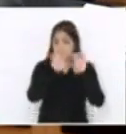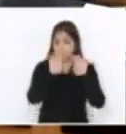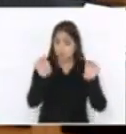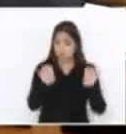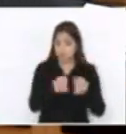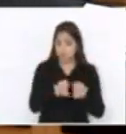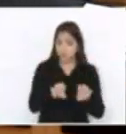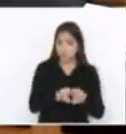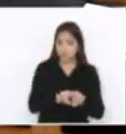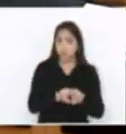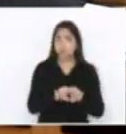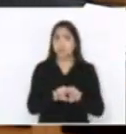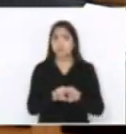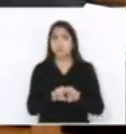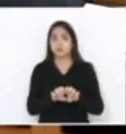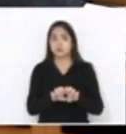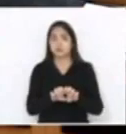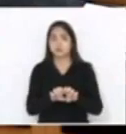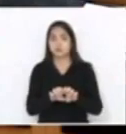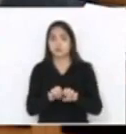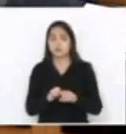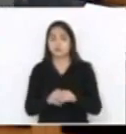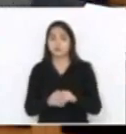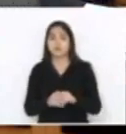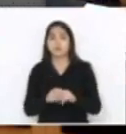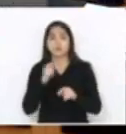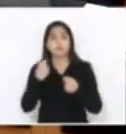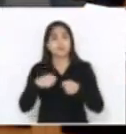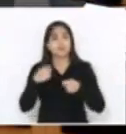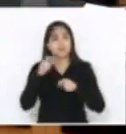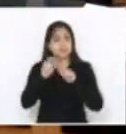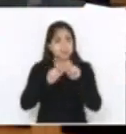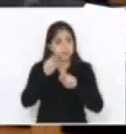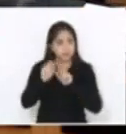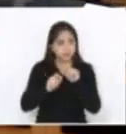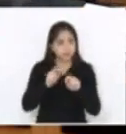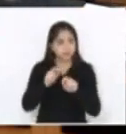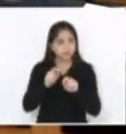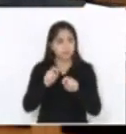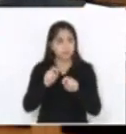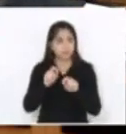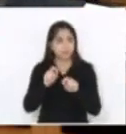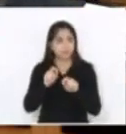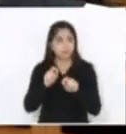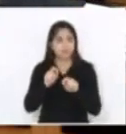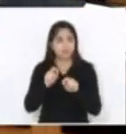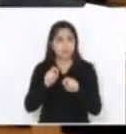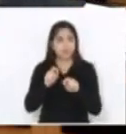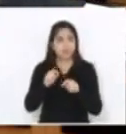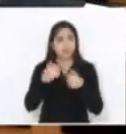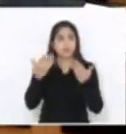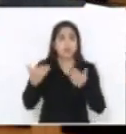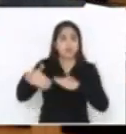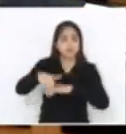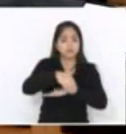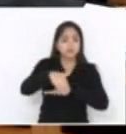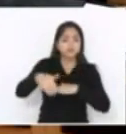nós vamos ter um critério. Nós vamos atender quais rodovias?